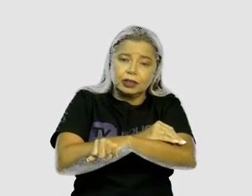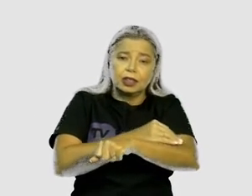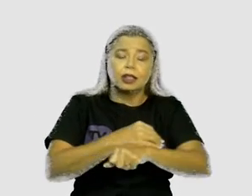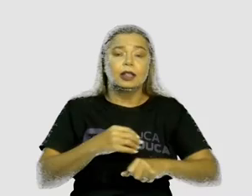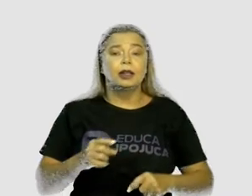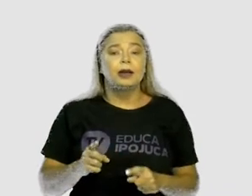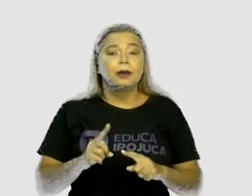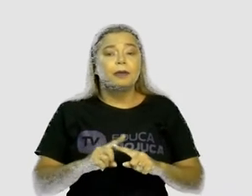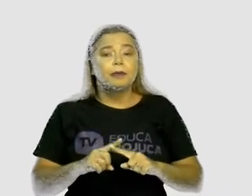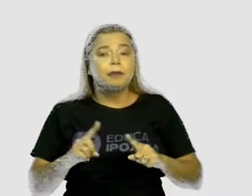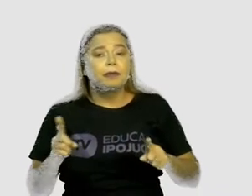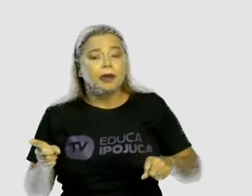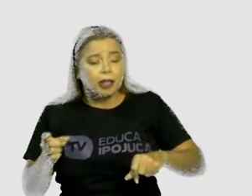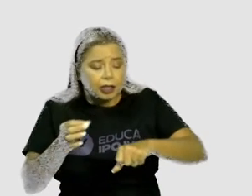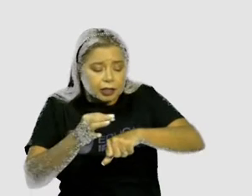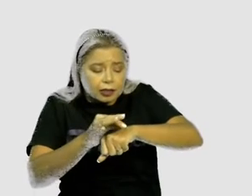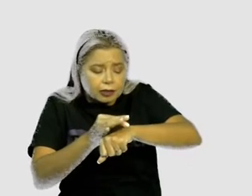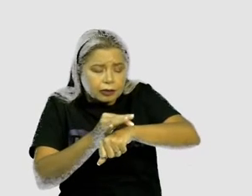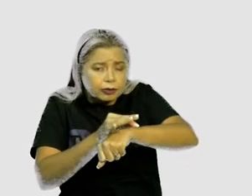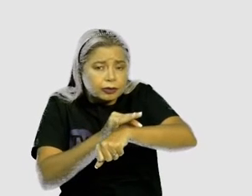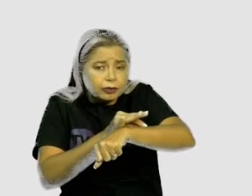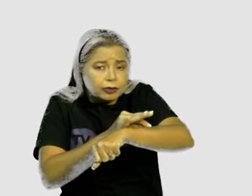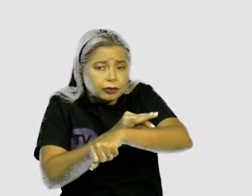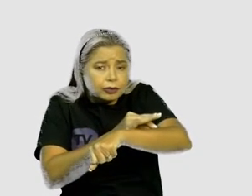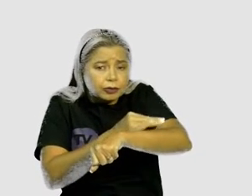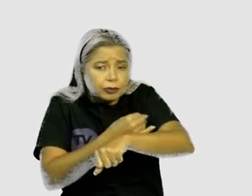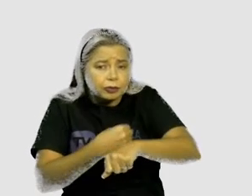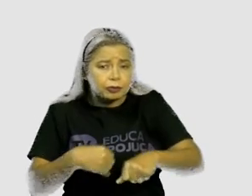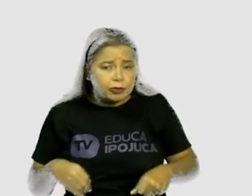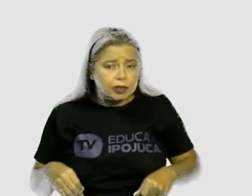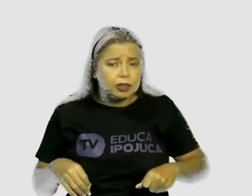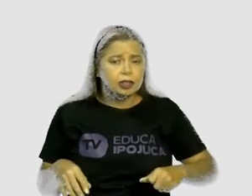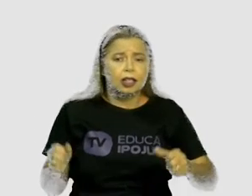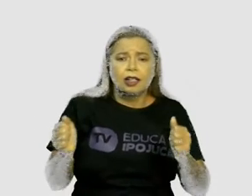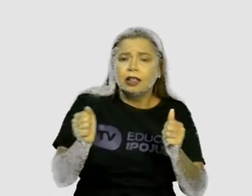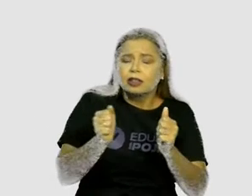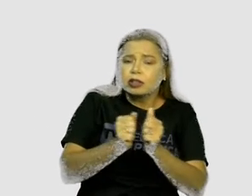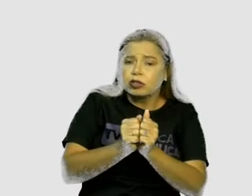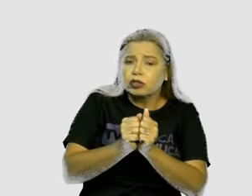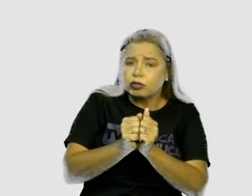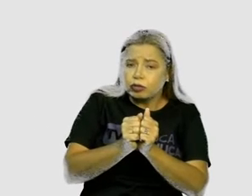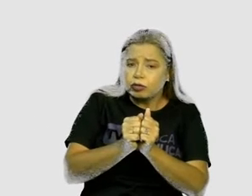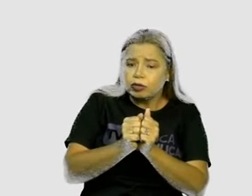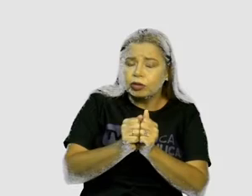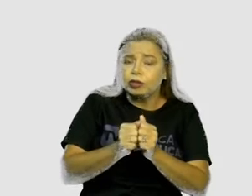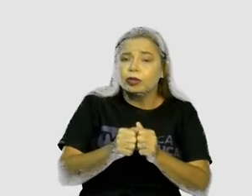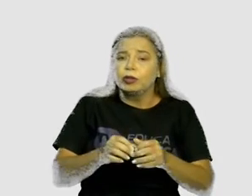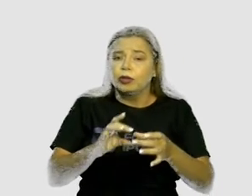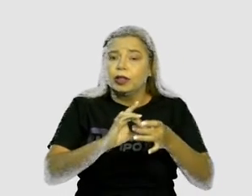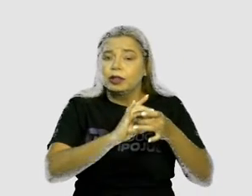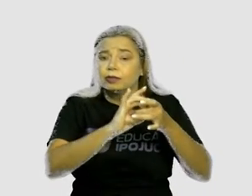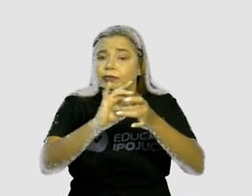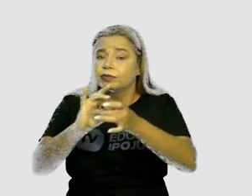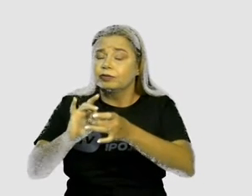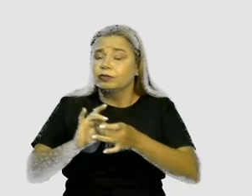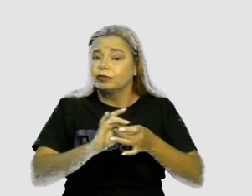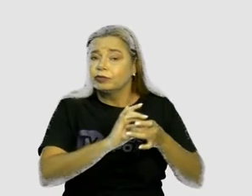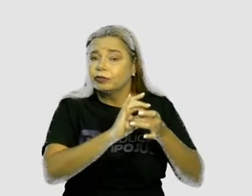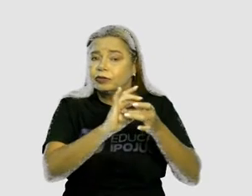formiga cumpre a sua obrigação, uma com a outra não briga, vevem perfeita união,